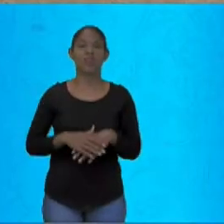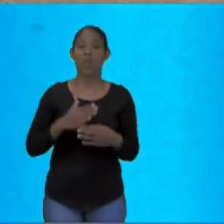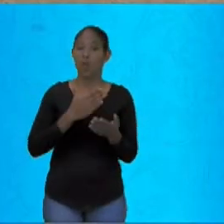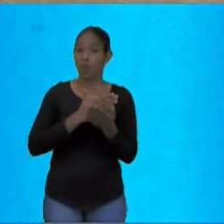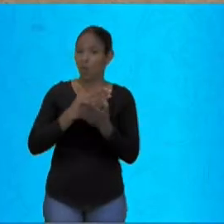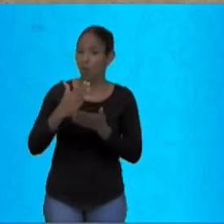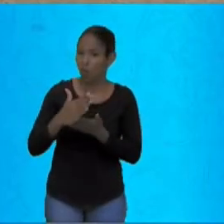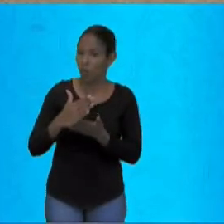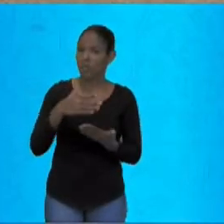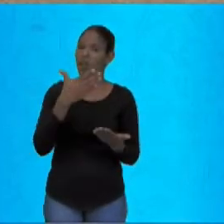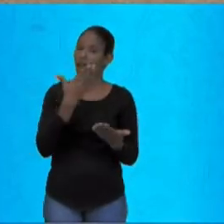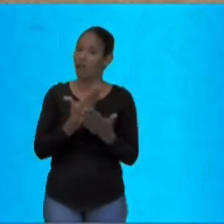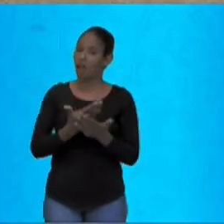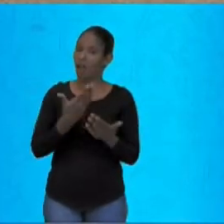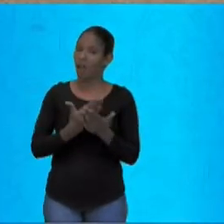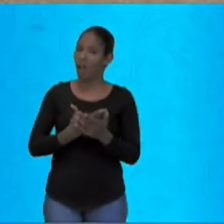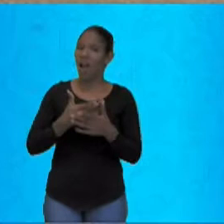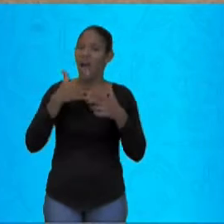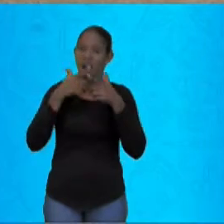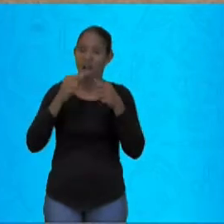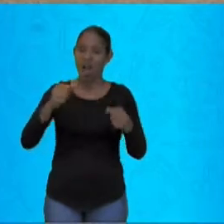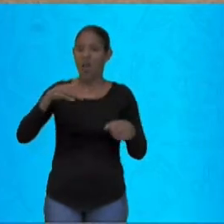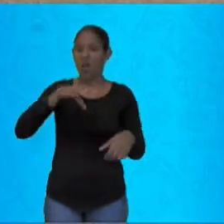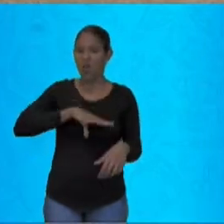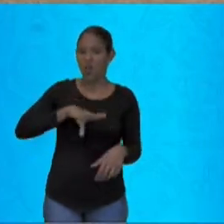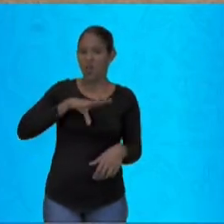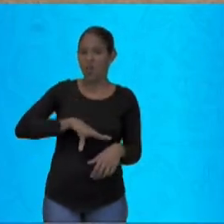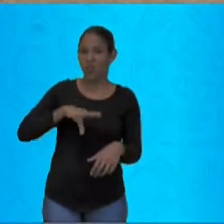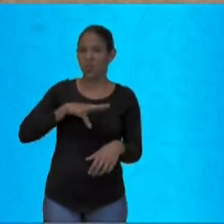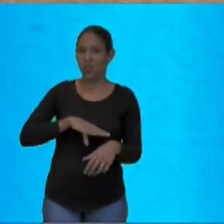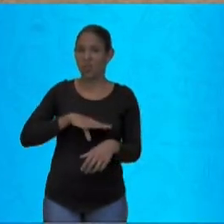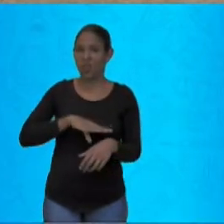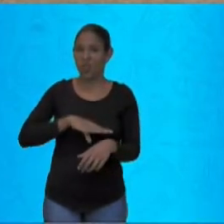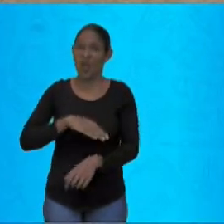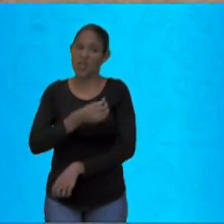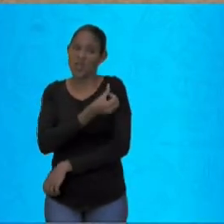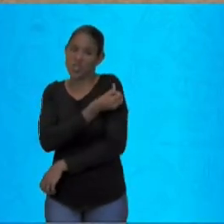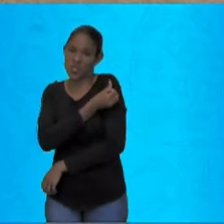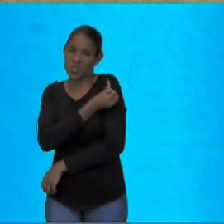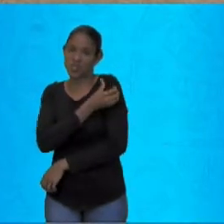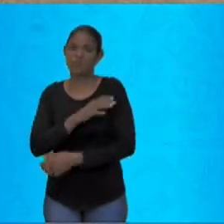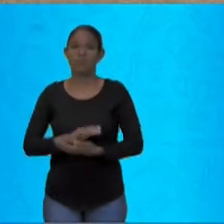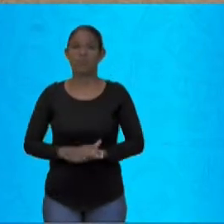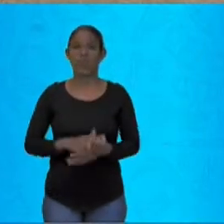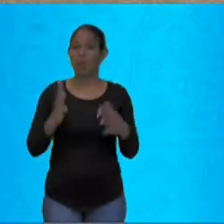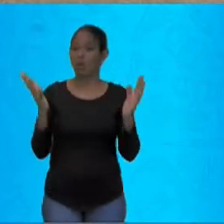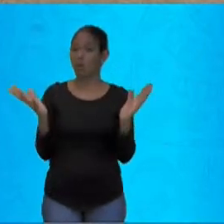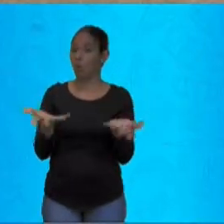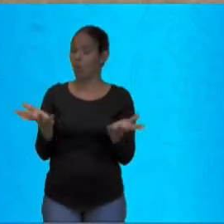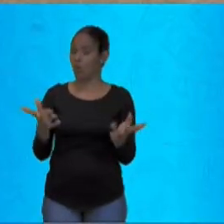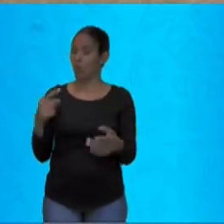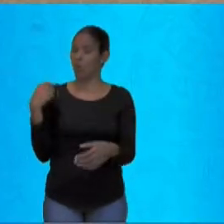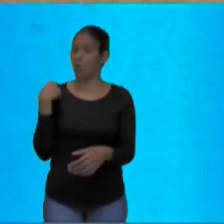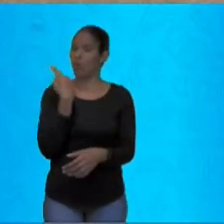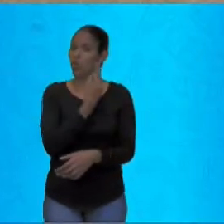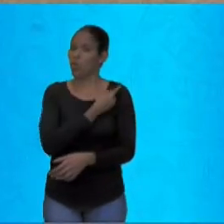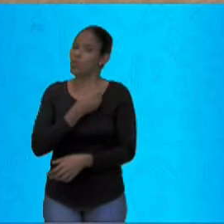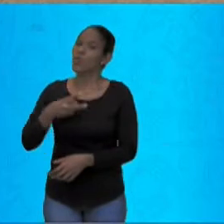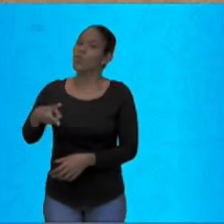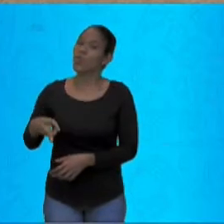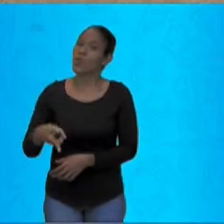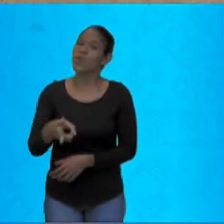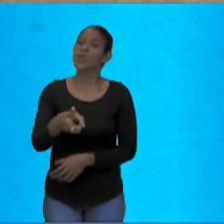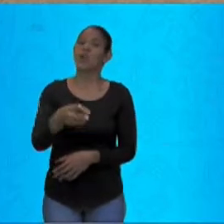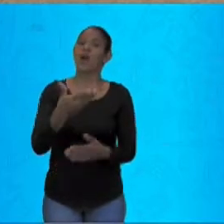iniciando a aula de Língua Portuguesa para o sexto ano. E hoje nós vamos continuar